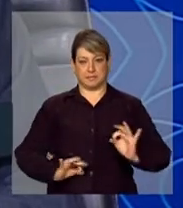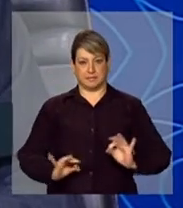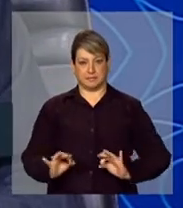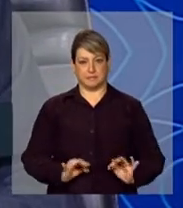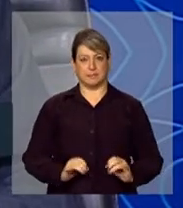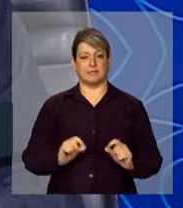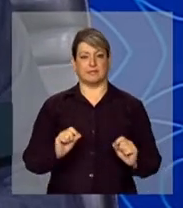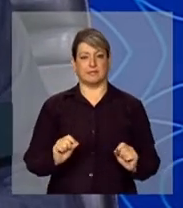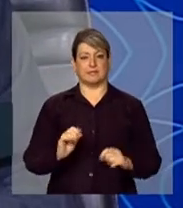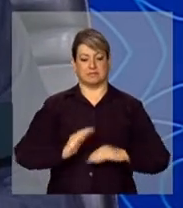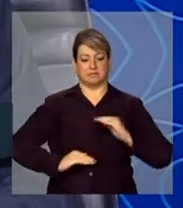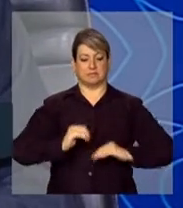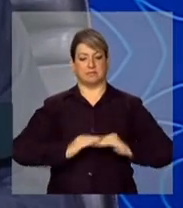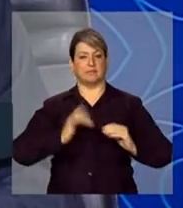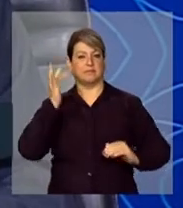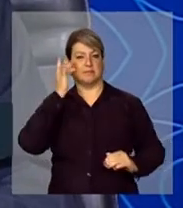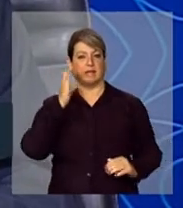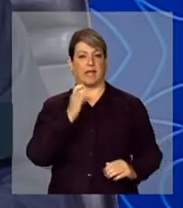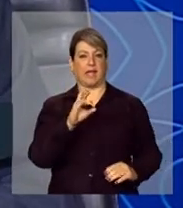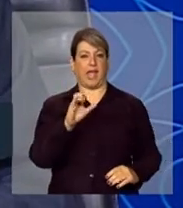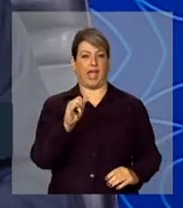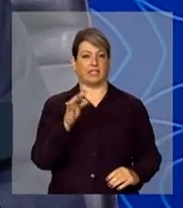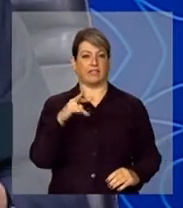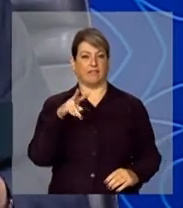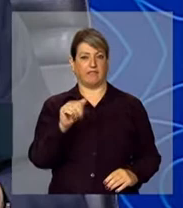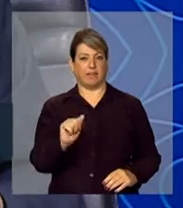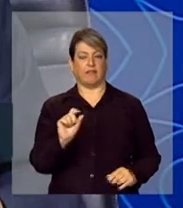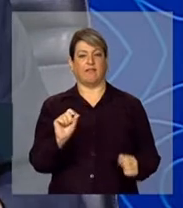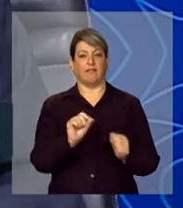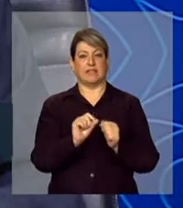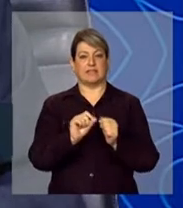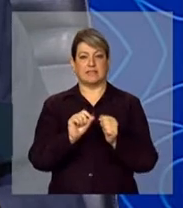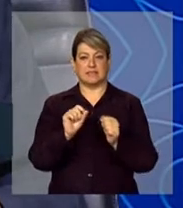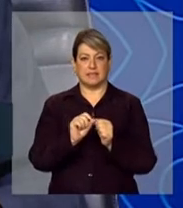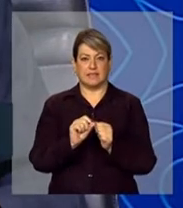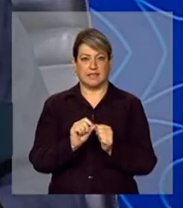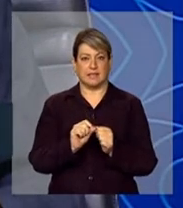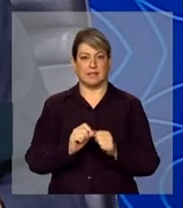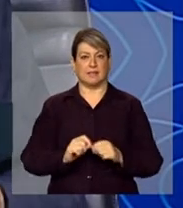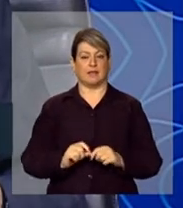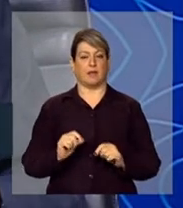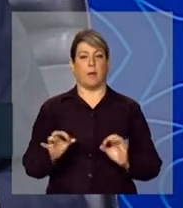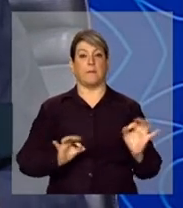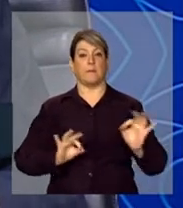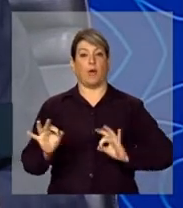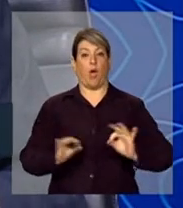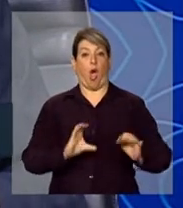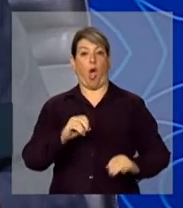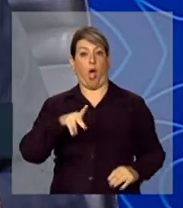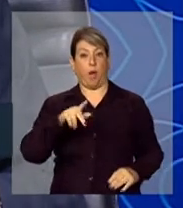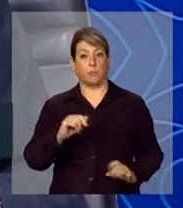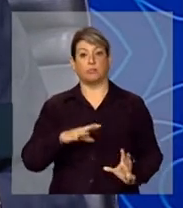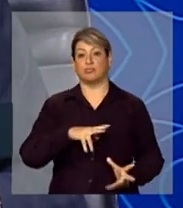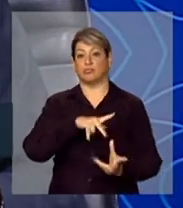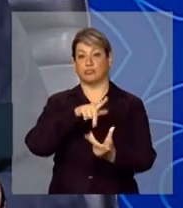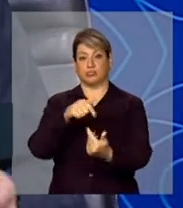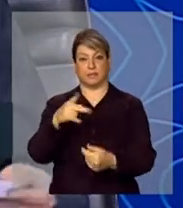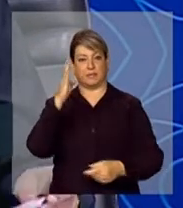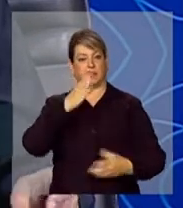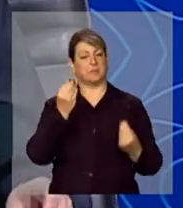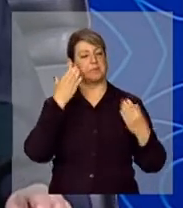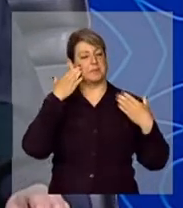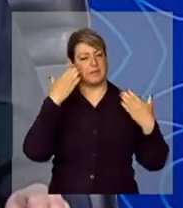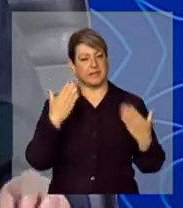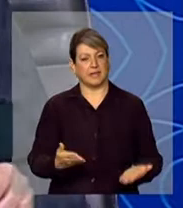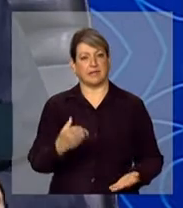criatividade na construção do projeto da Copa do Mundo no Brasil. Muito obrigado,